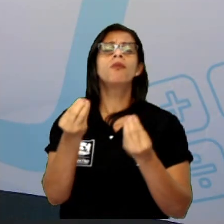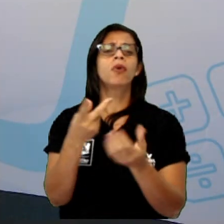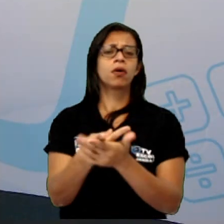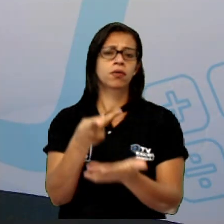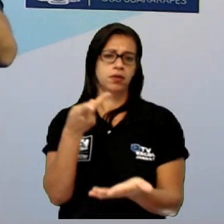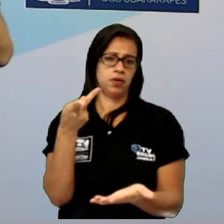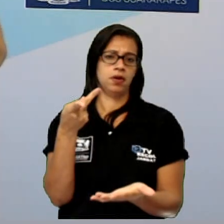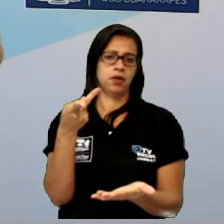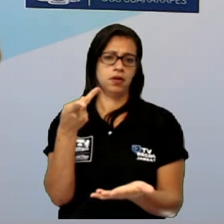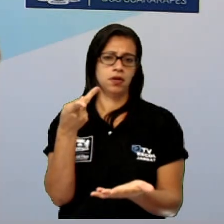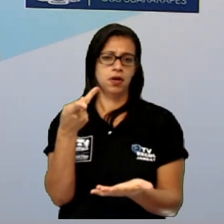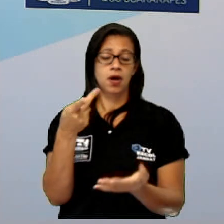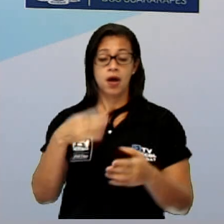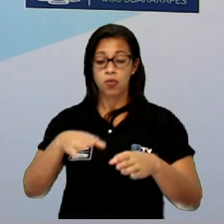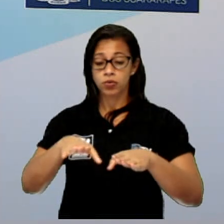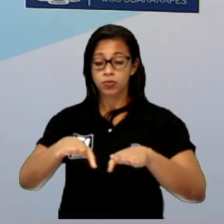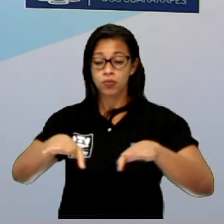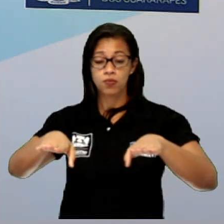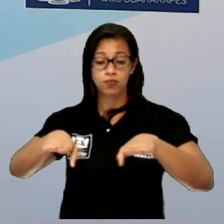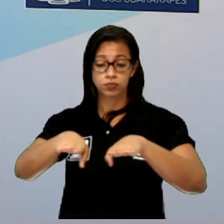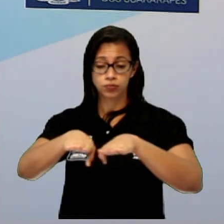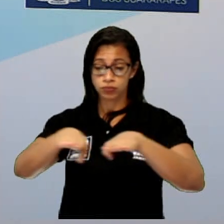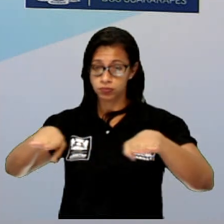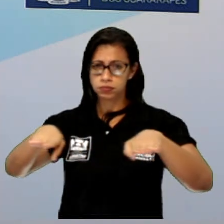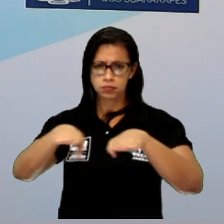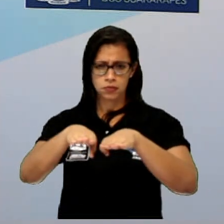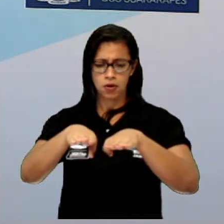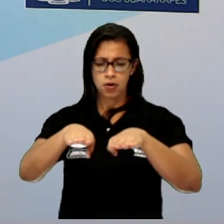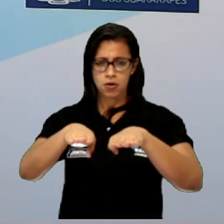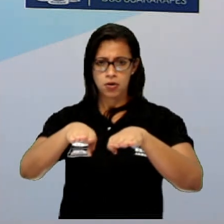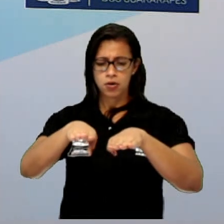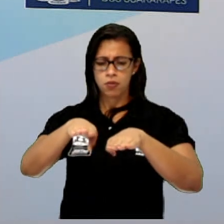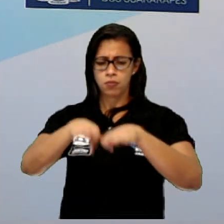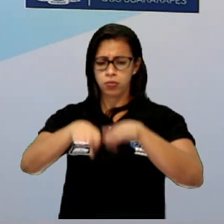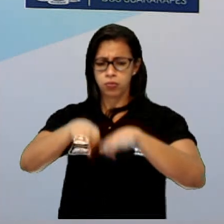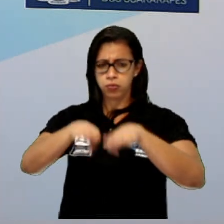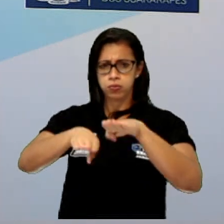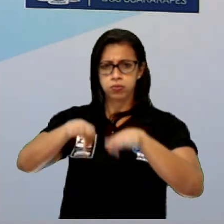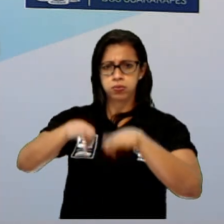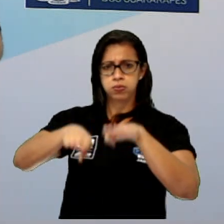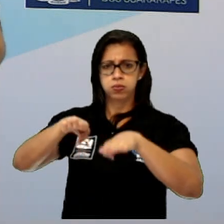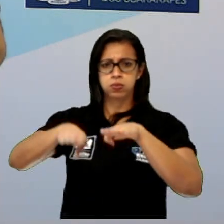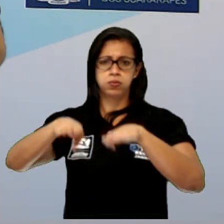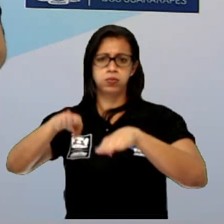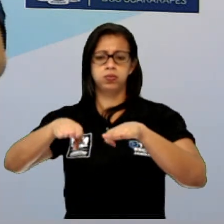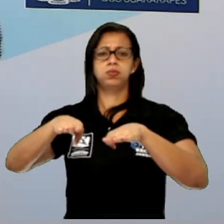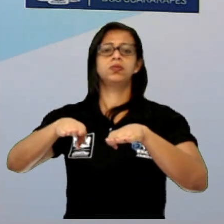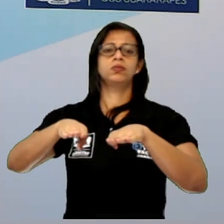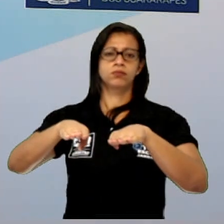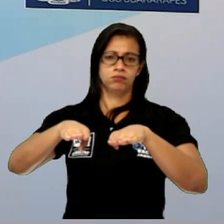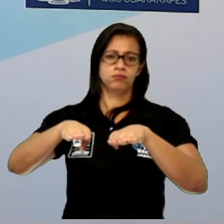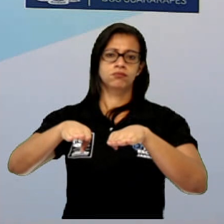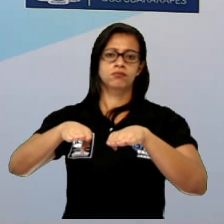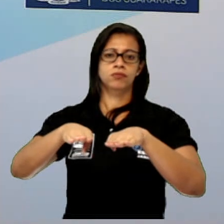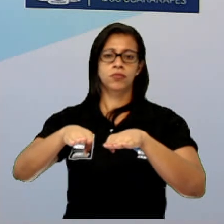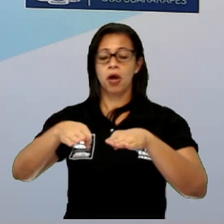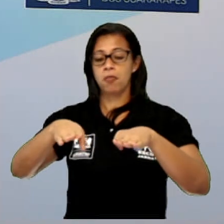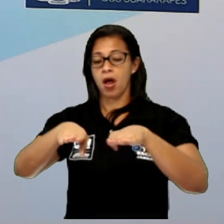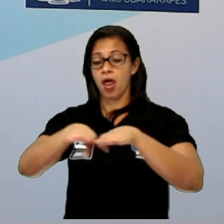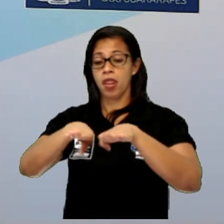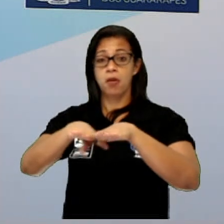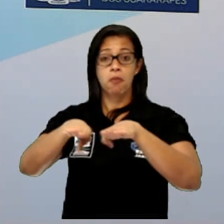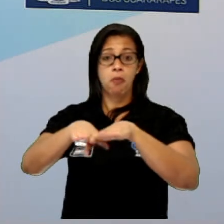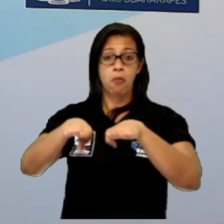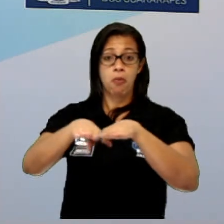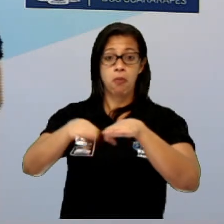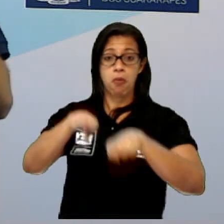ele bate um no outro, como se fosse, eles tremem, né? Uma parte bate na outra e